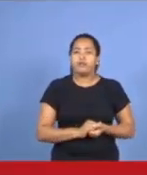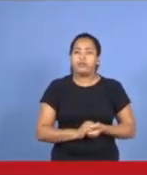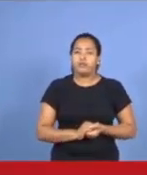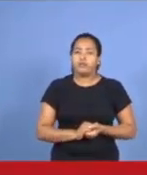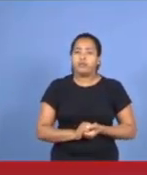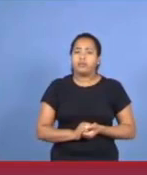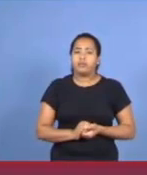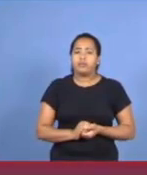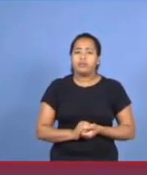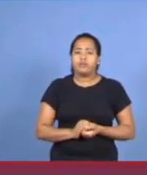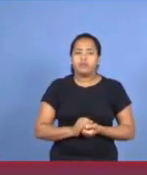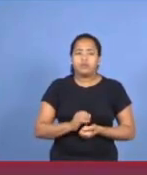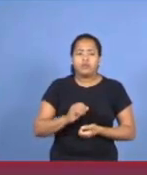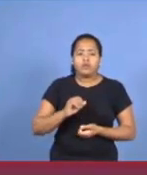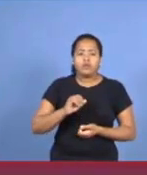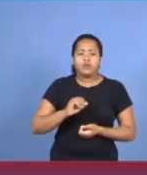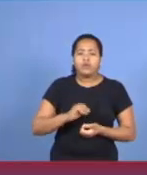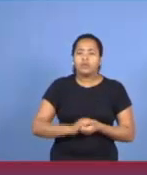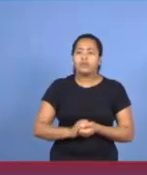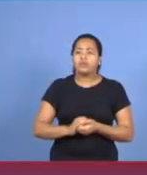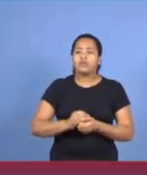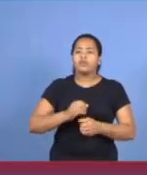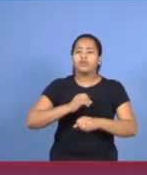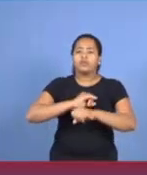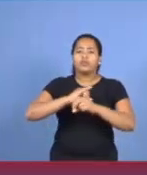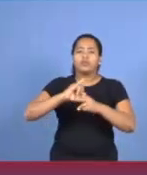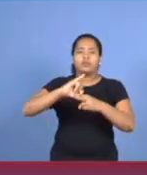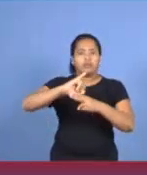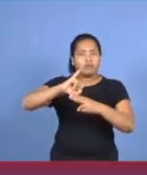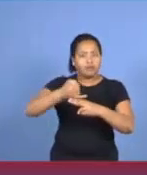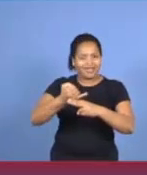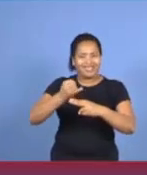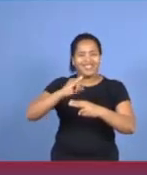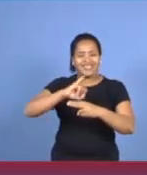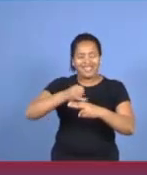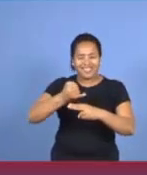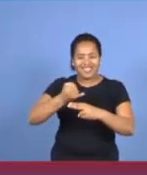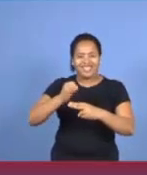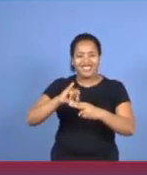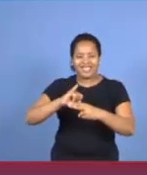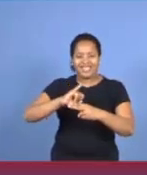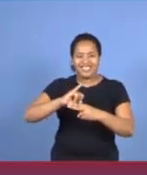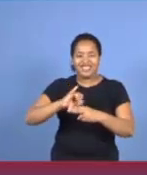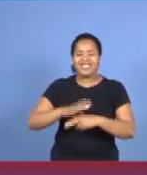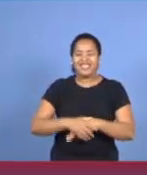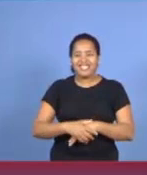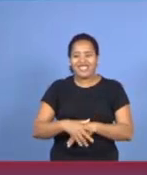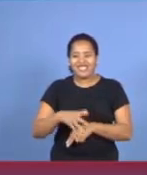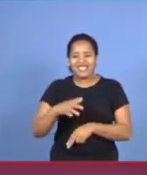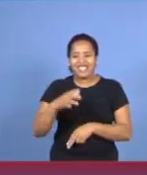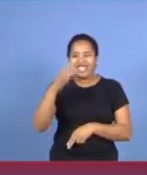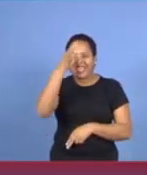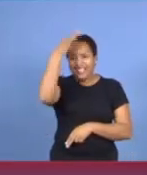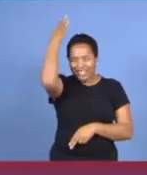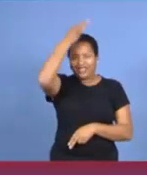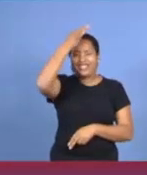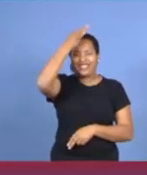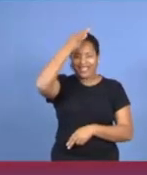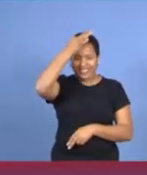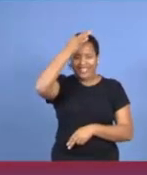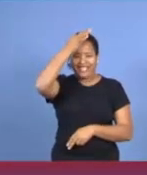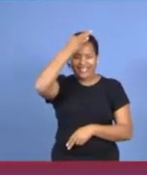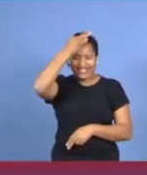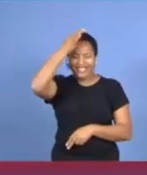João Neiva, Espírito Santo. Falei Espírito Santo? Não, falou Minas. Falei Minas Gerais, bem lembrado. Você está negando a origem, rapaz. João